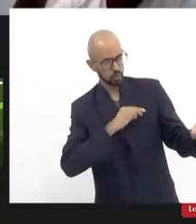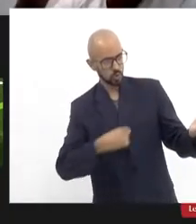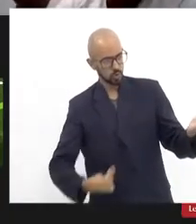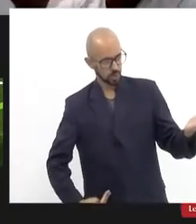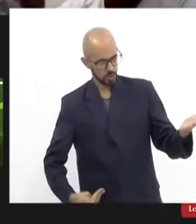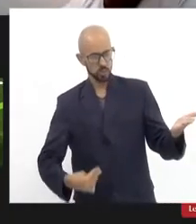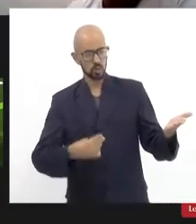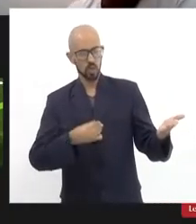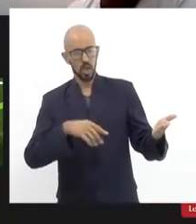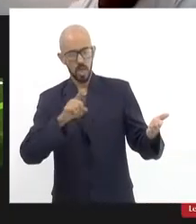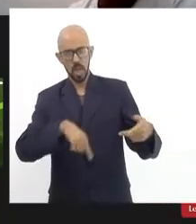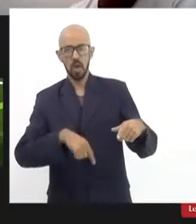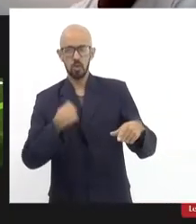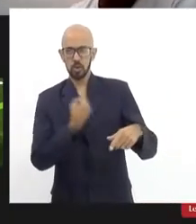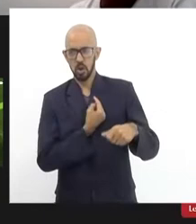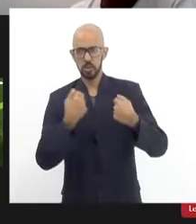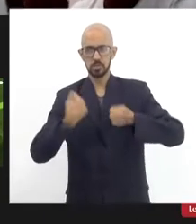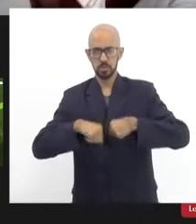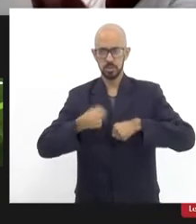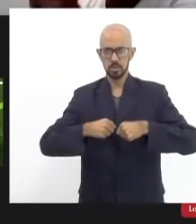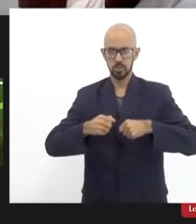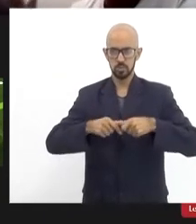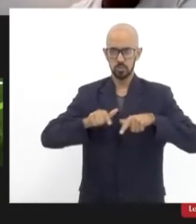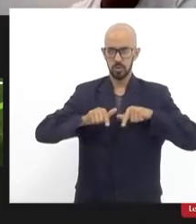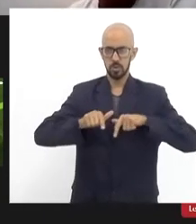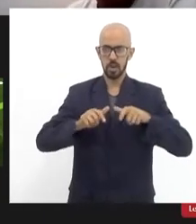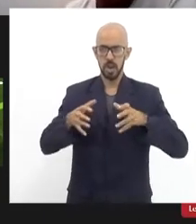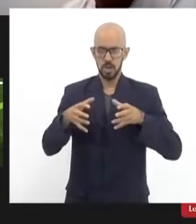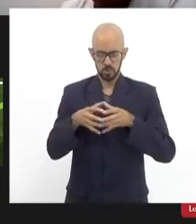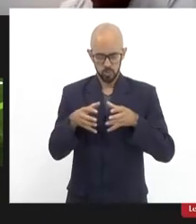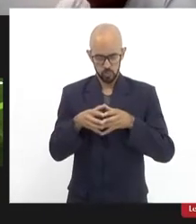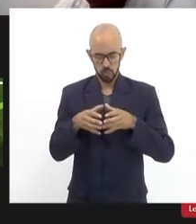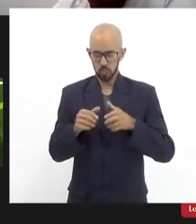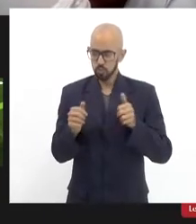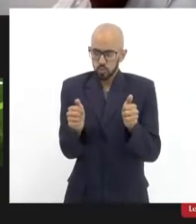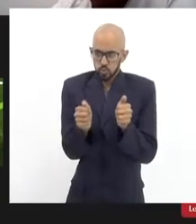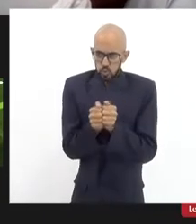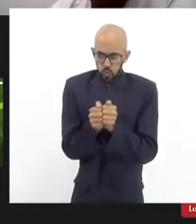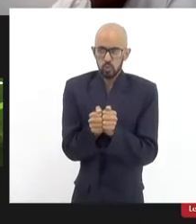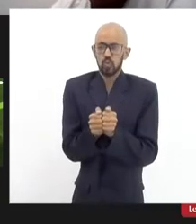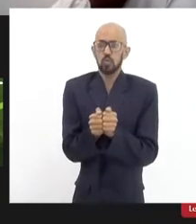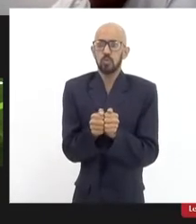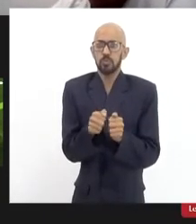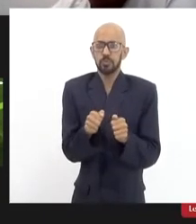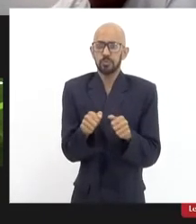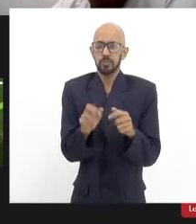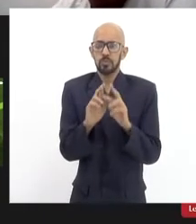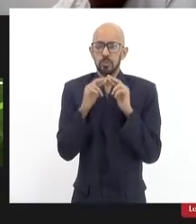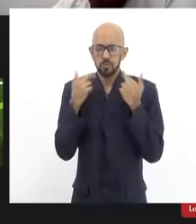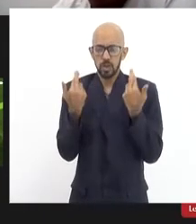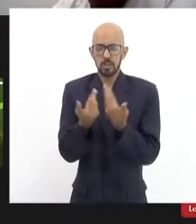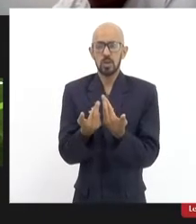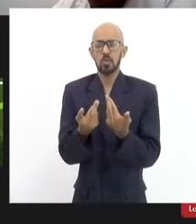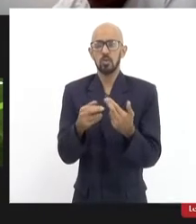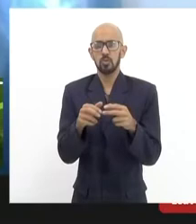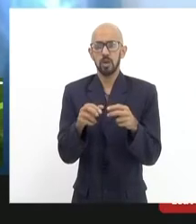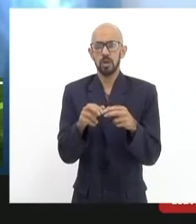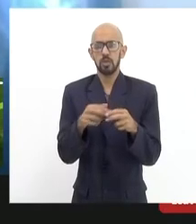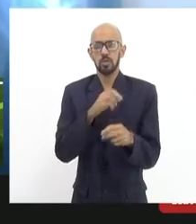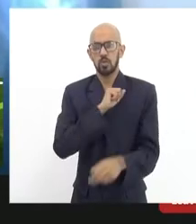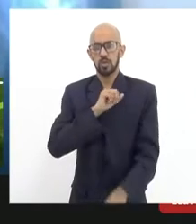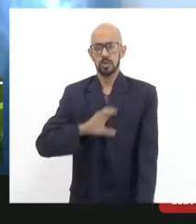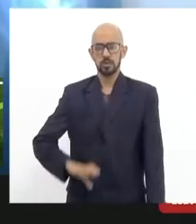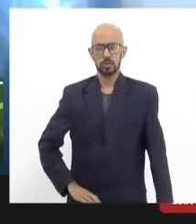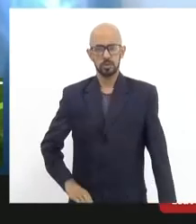precisa atuar em conjunto vamos reunir logo com André Ciciliano botar também a Procuradoria Geral da LERJ